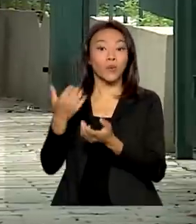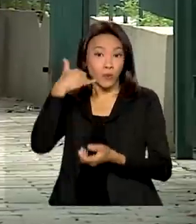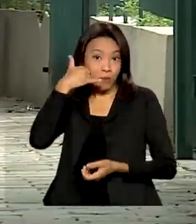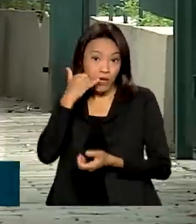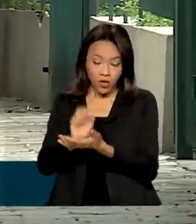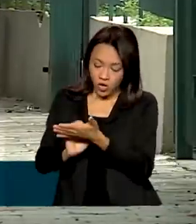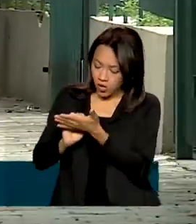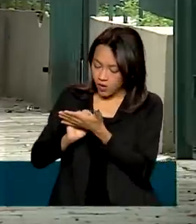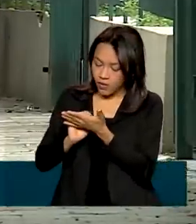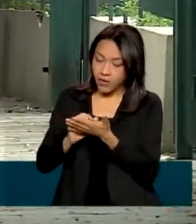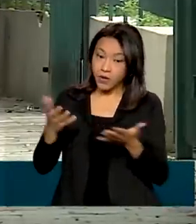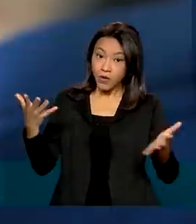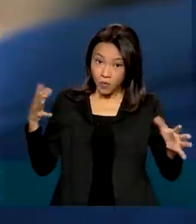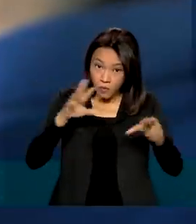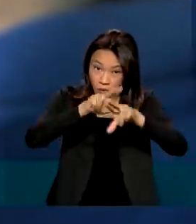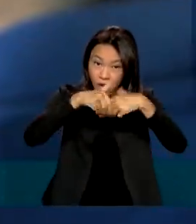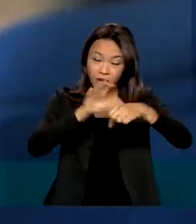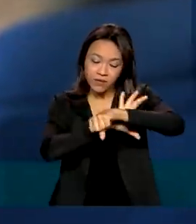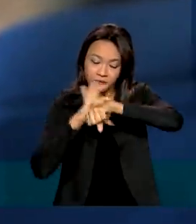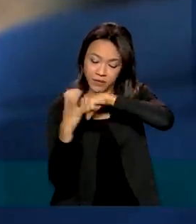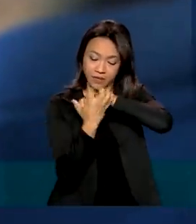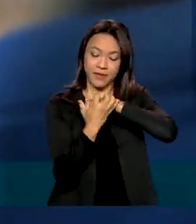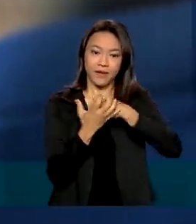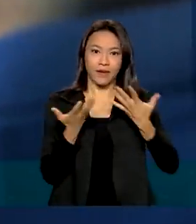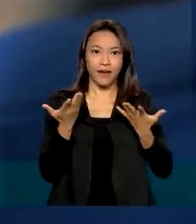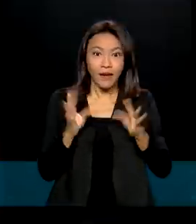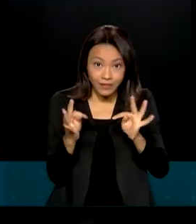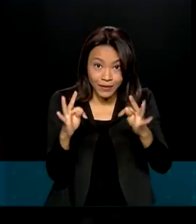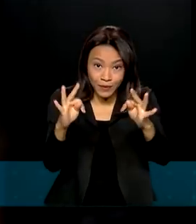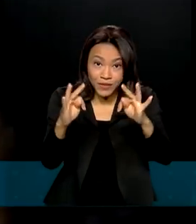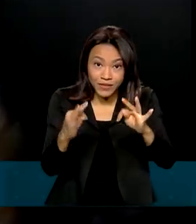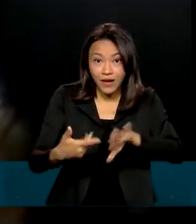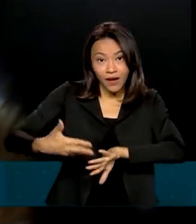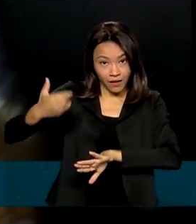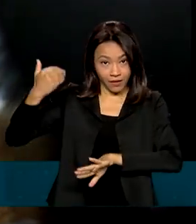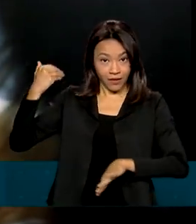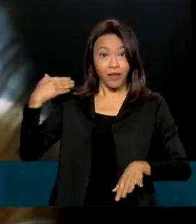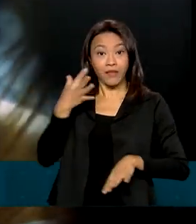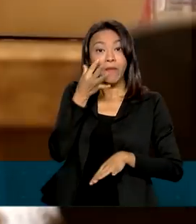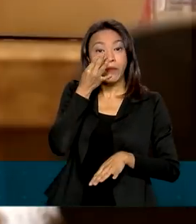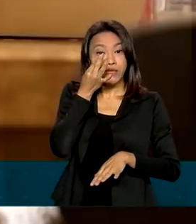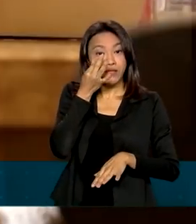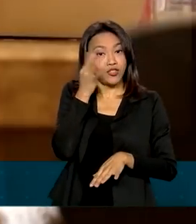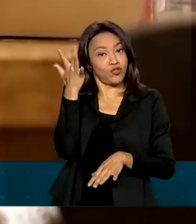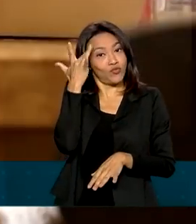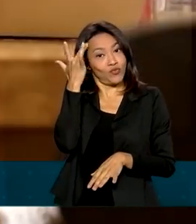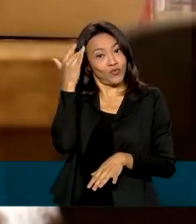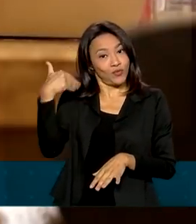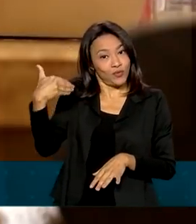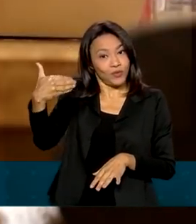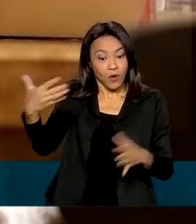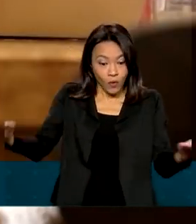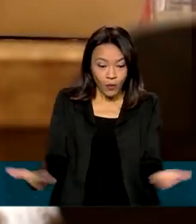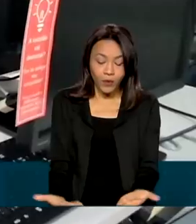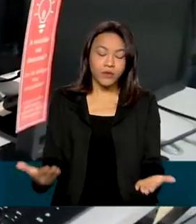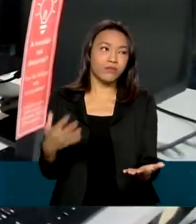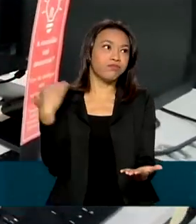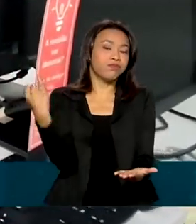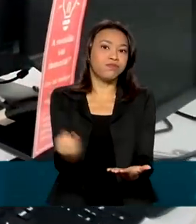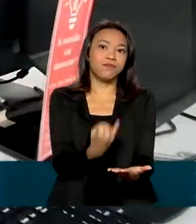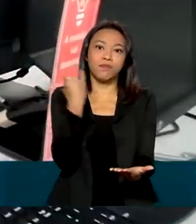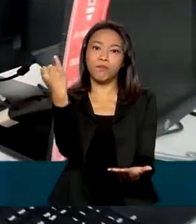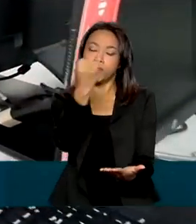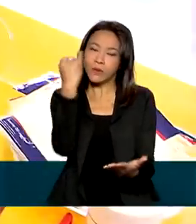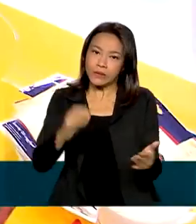Com a pandemia de covid-19, a tecnologia que já estava presente no nosso dia a dia se tornou indispensável e